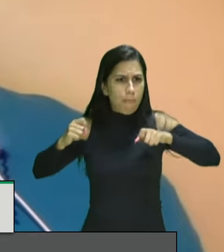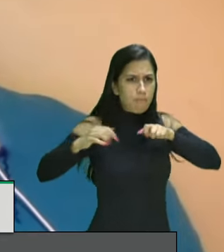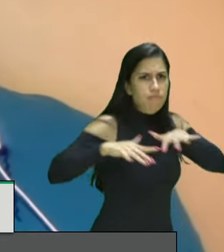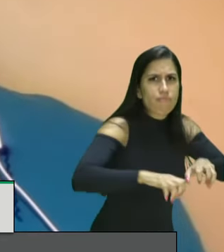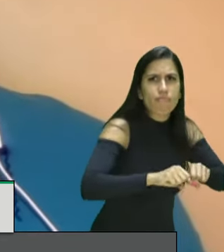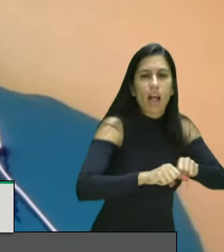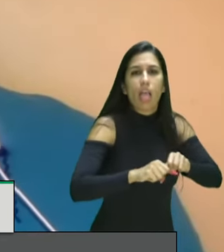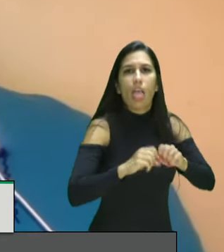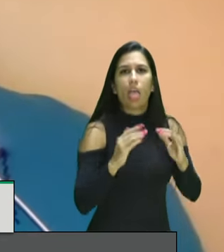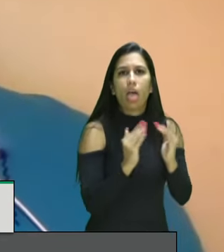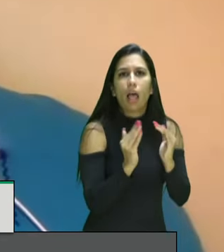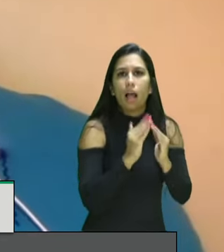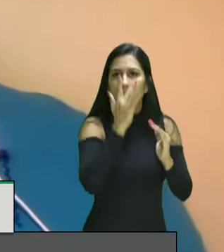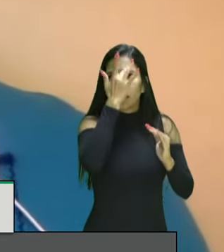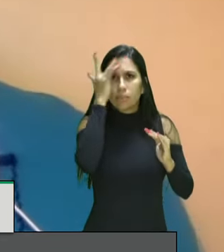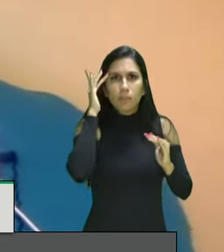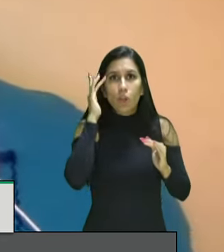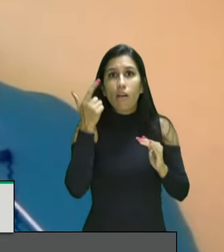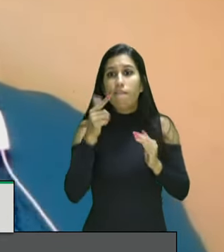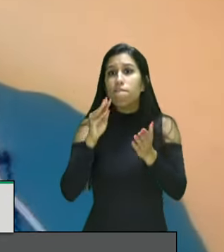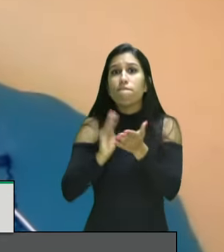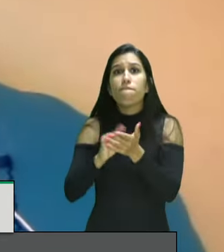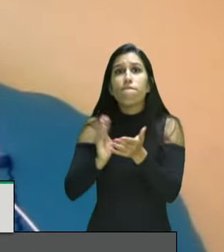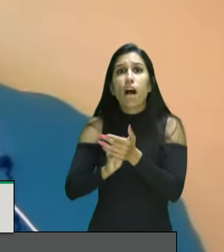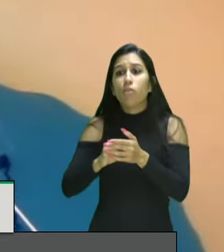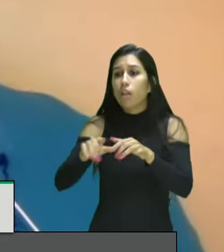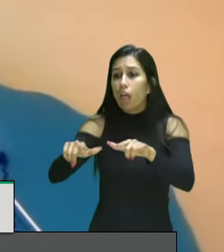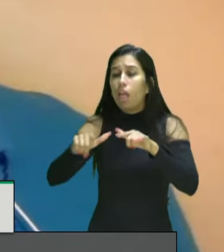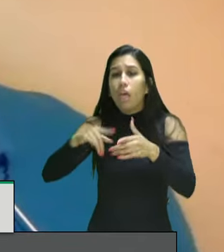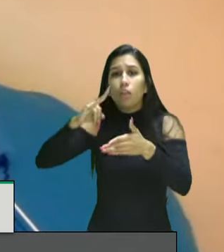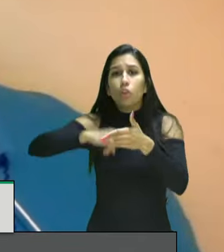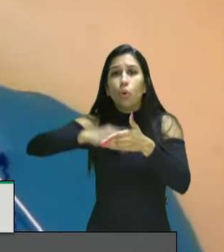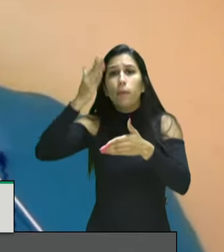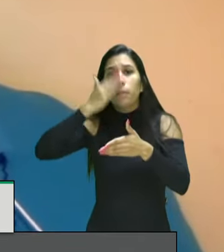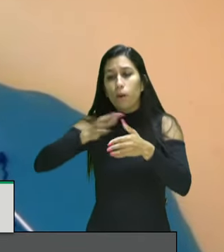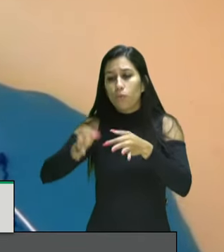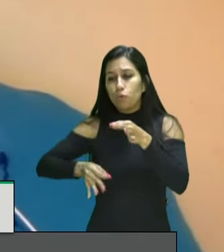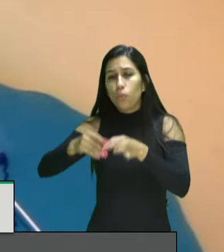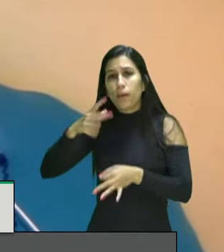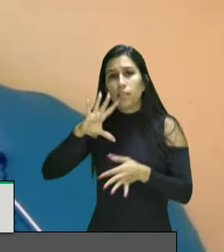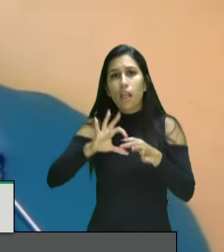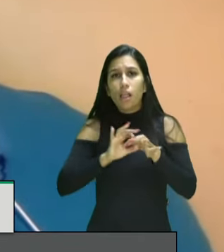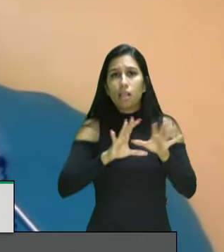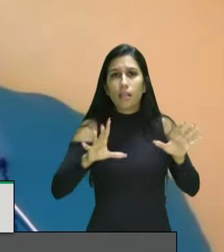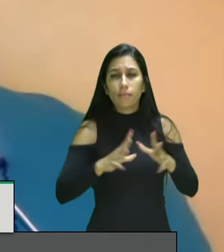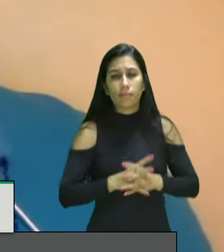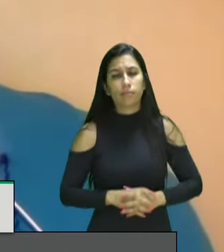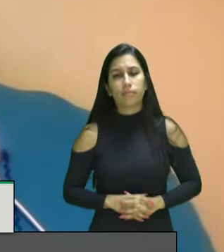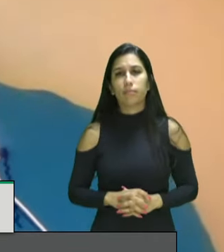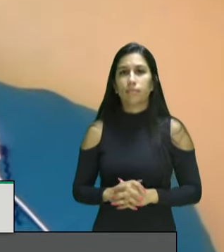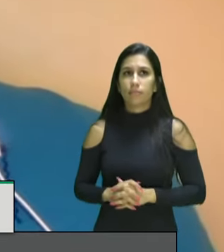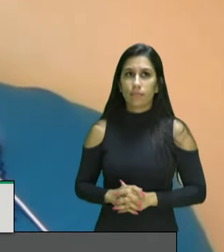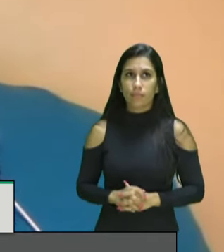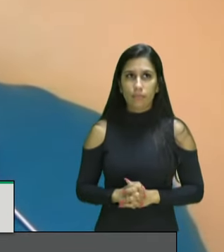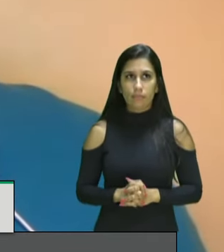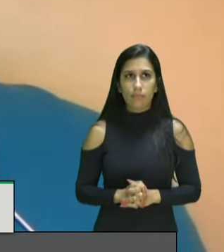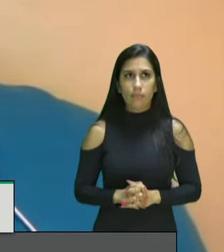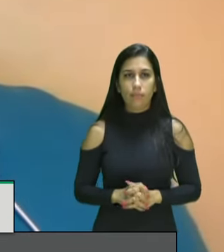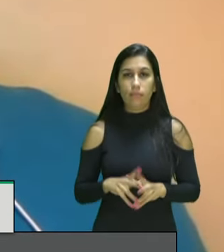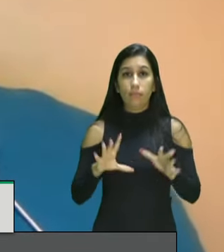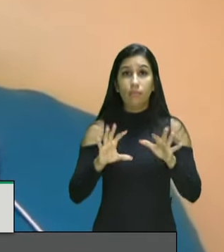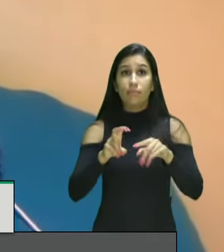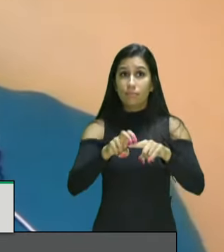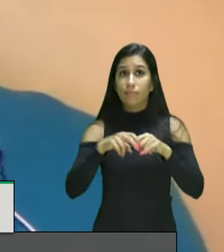ilegais e execuções de aços judiciais colocavam em trave no enfrentamento ao racismo que é essa ambivalência que eu digo por isso que no